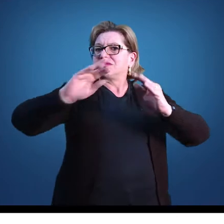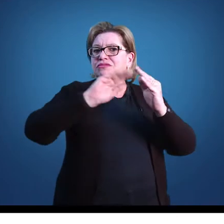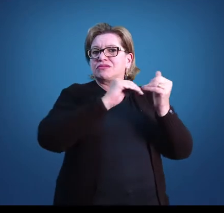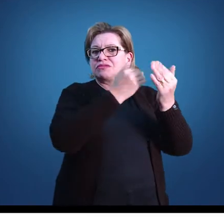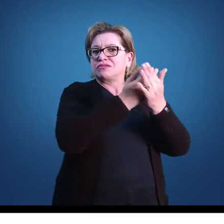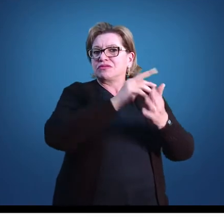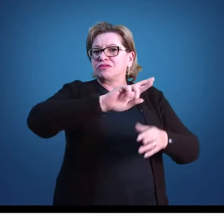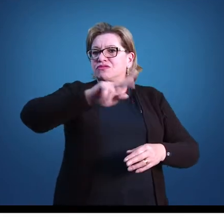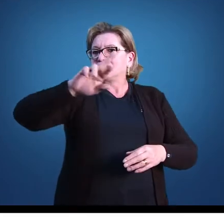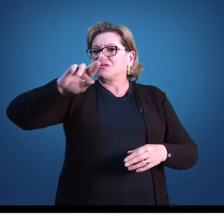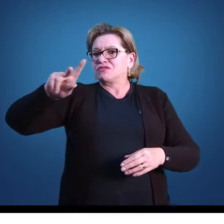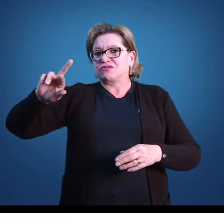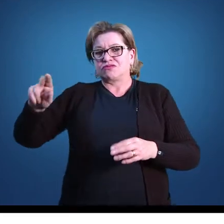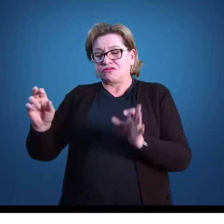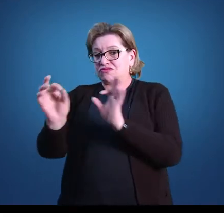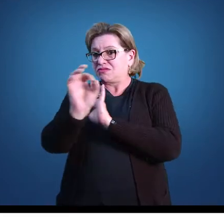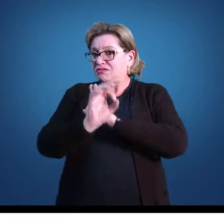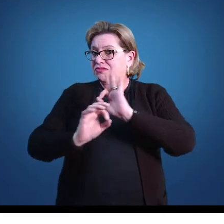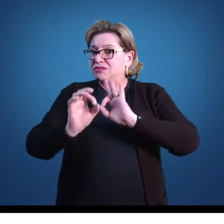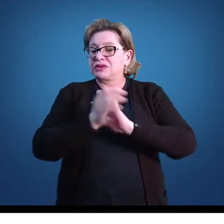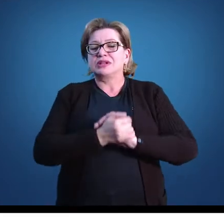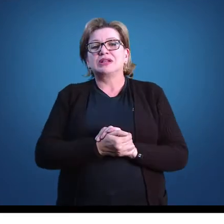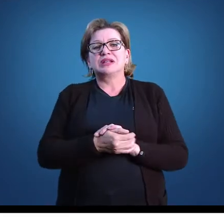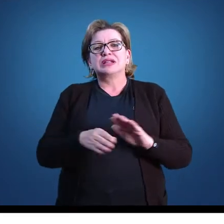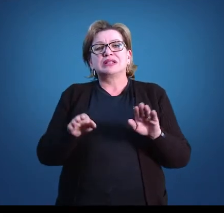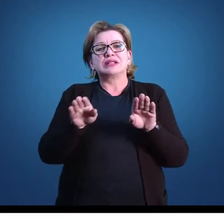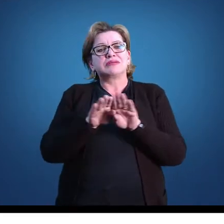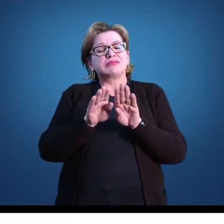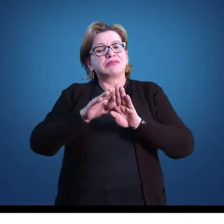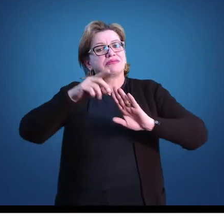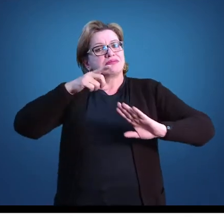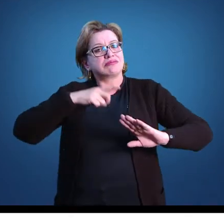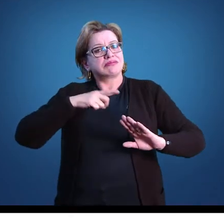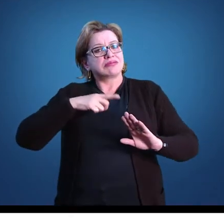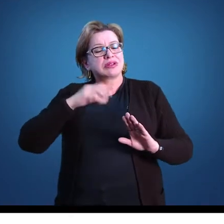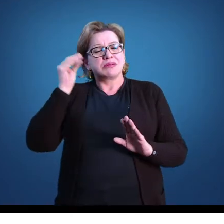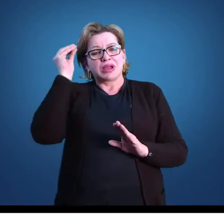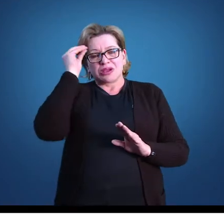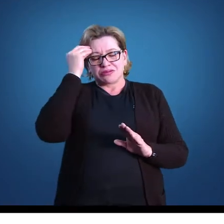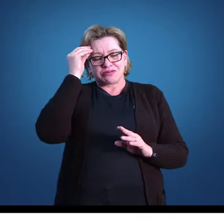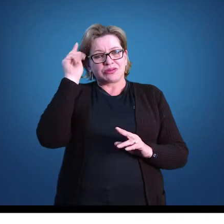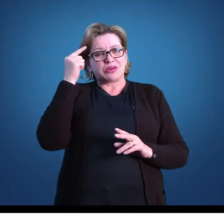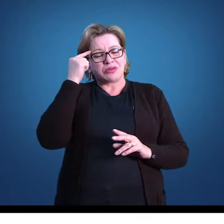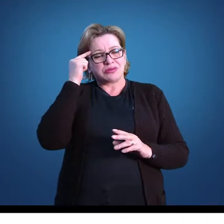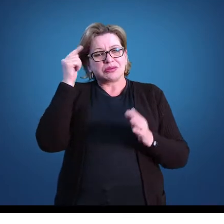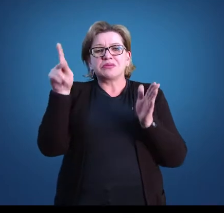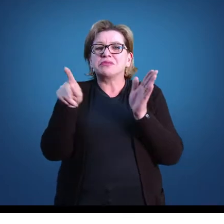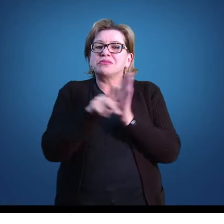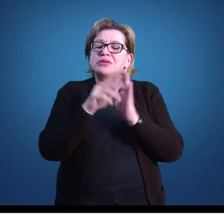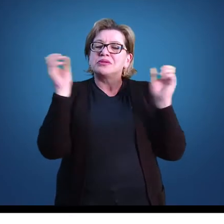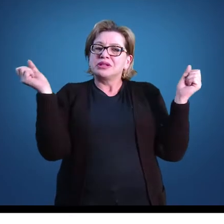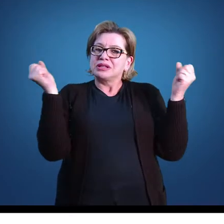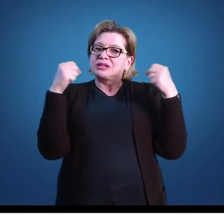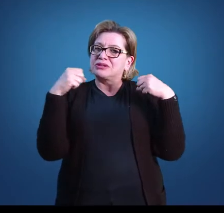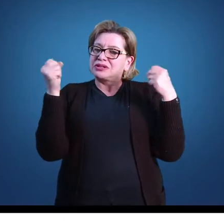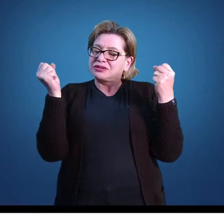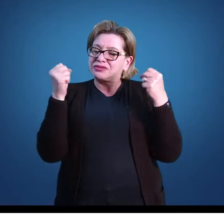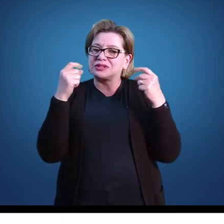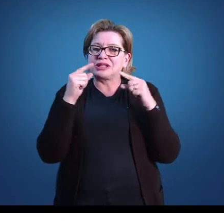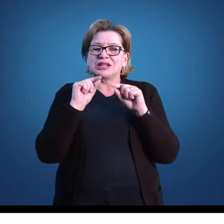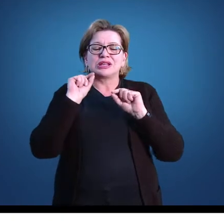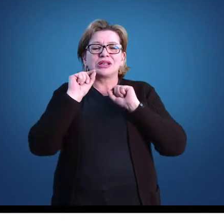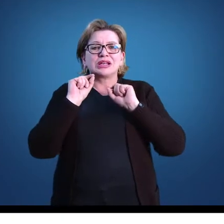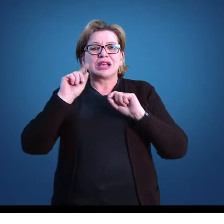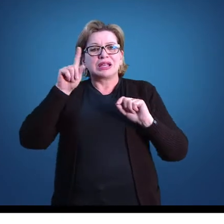Nós temos também, nesse documento norteador, uma concepção a respeito da educação física. Entende-se a educação